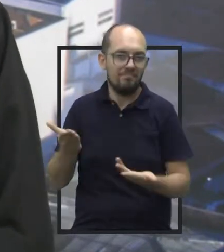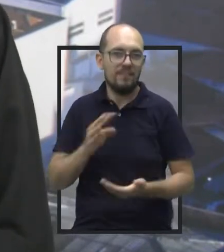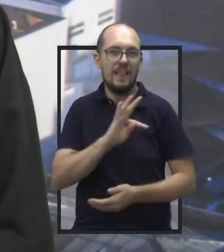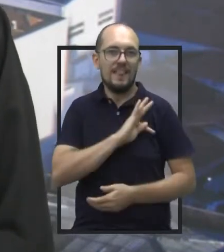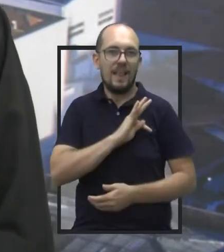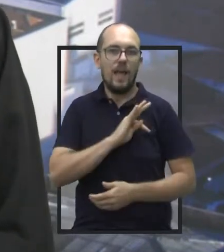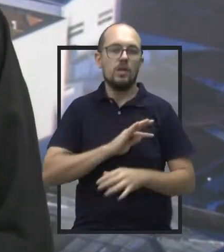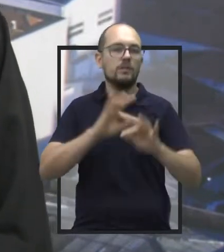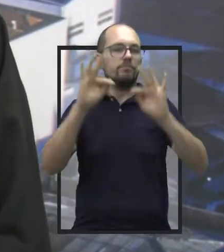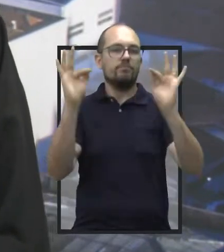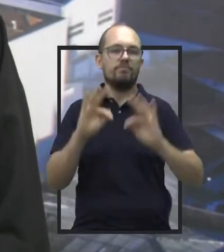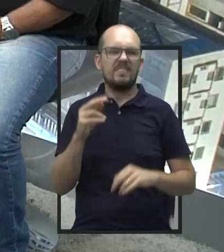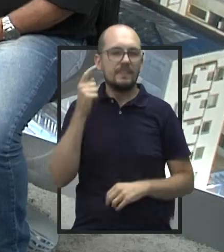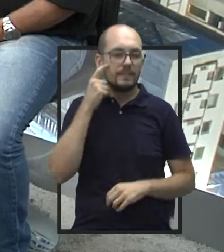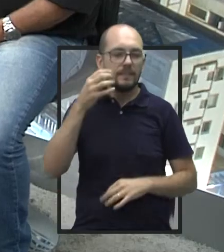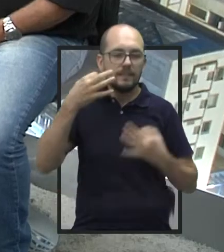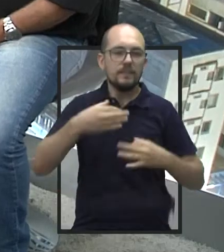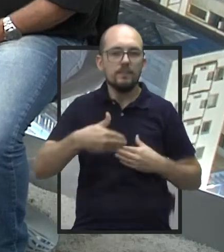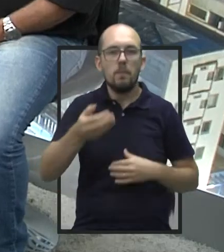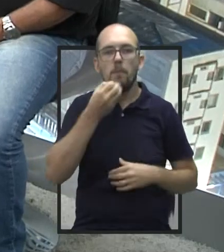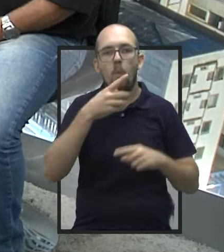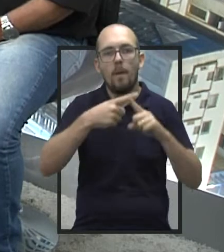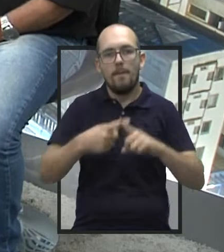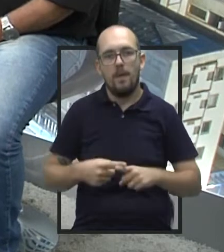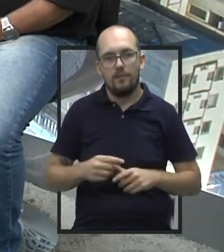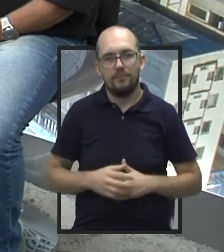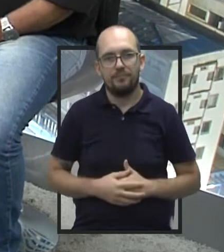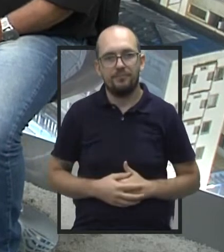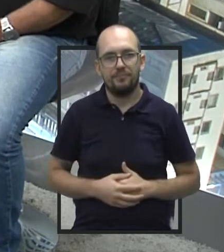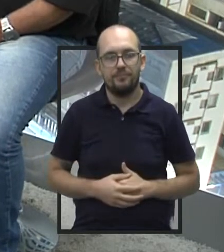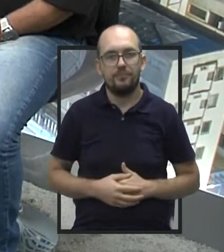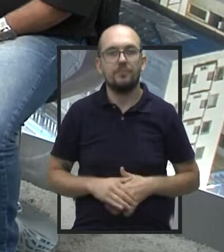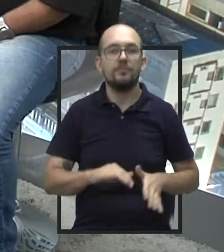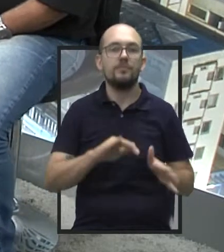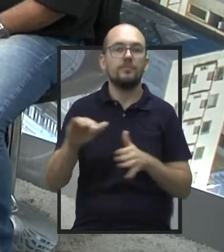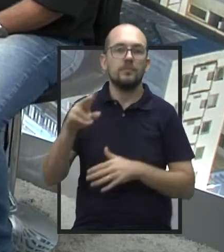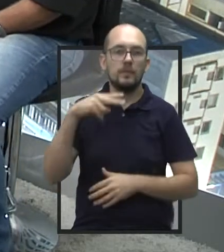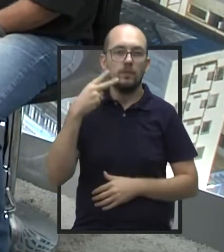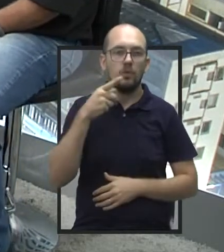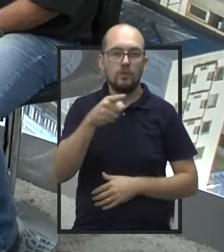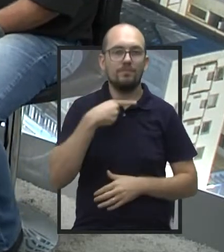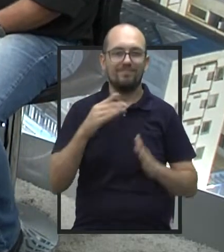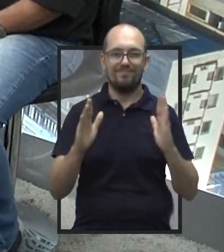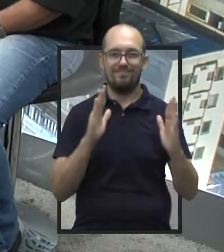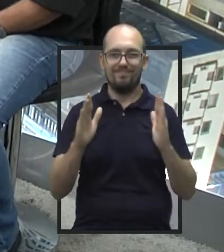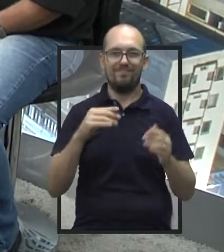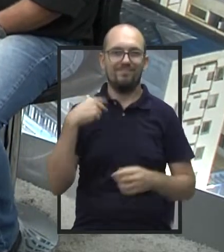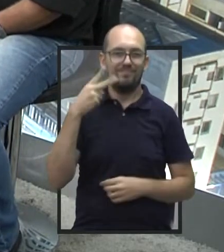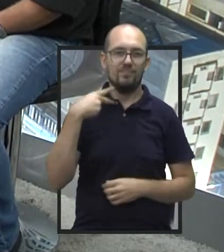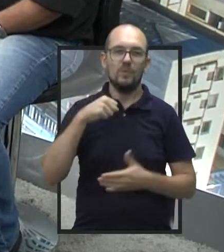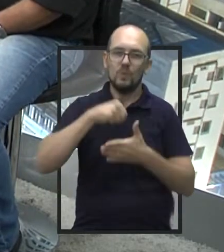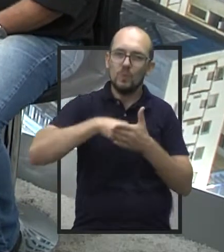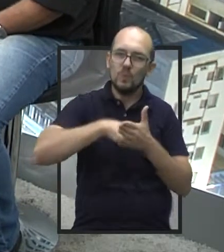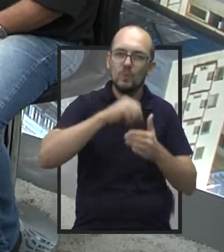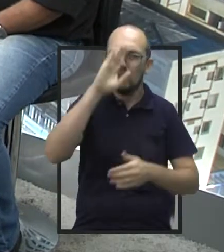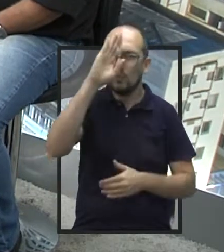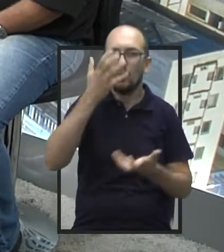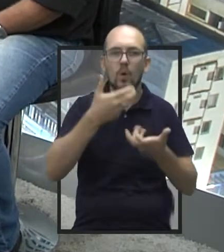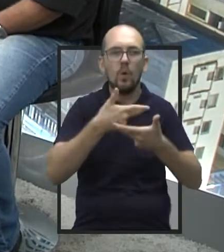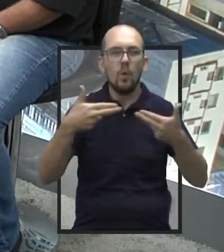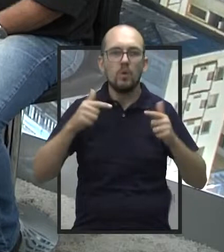que vai ser um bom campeonato. Vereador, durante o seu mandato, uma das principais lutas é conseguir coisas